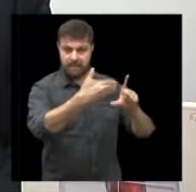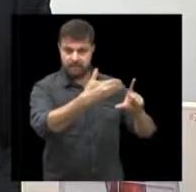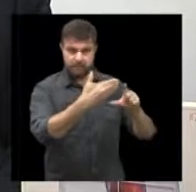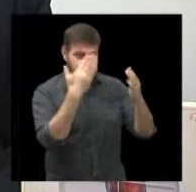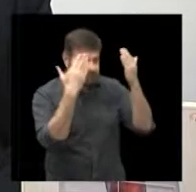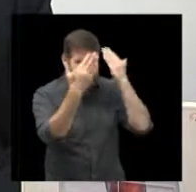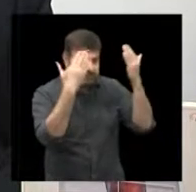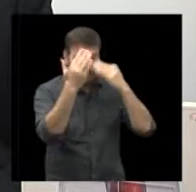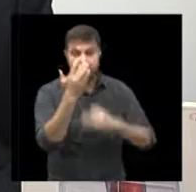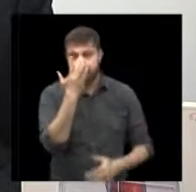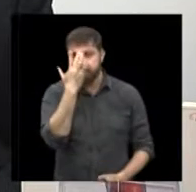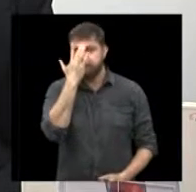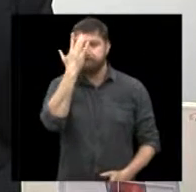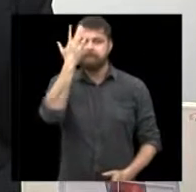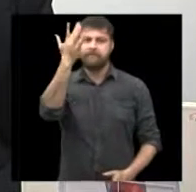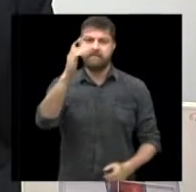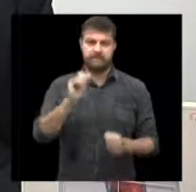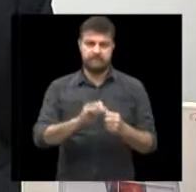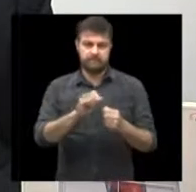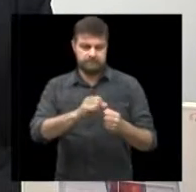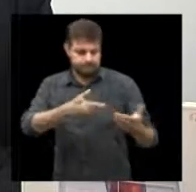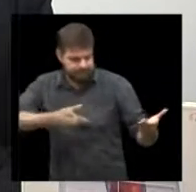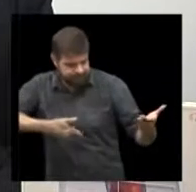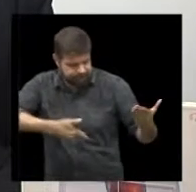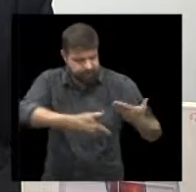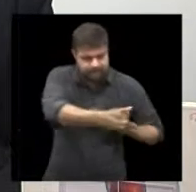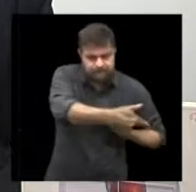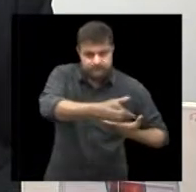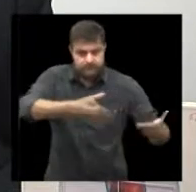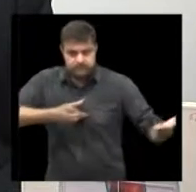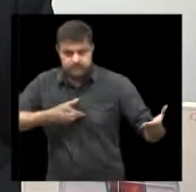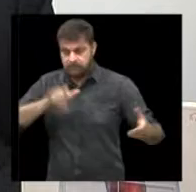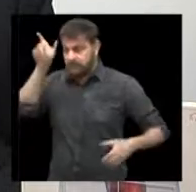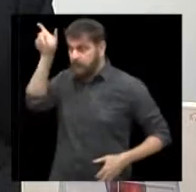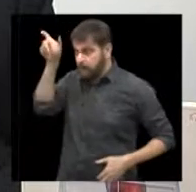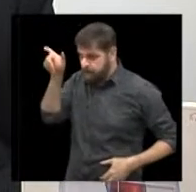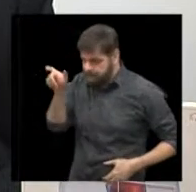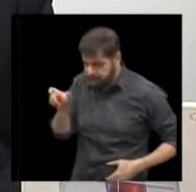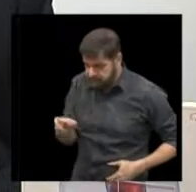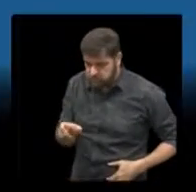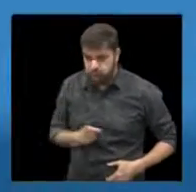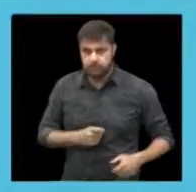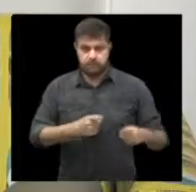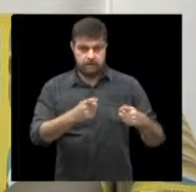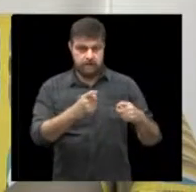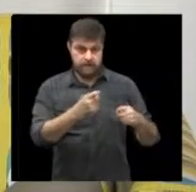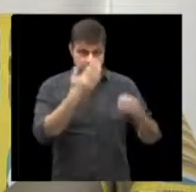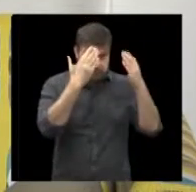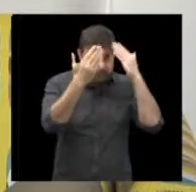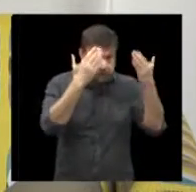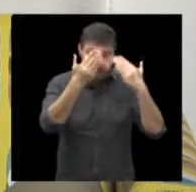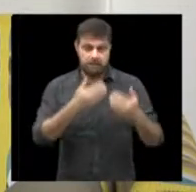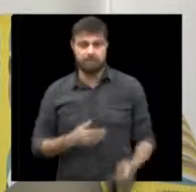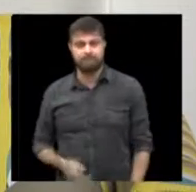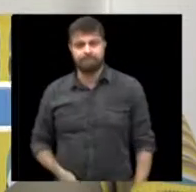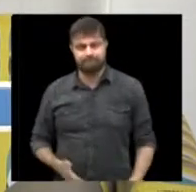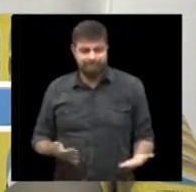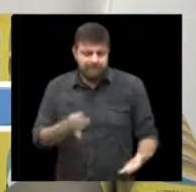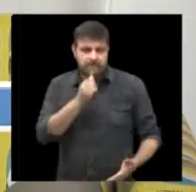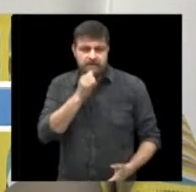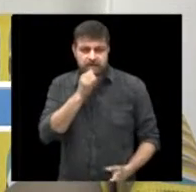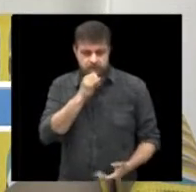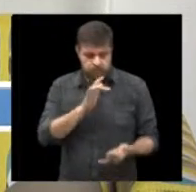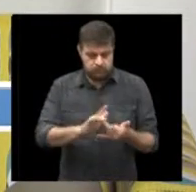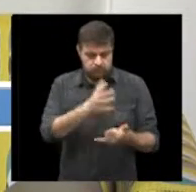facilitar, para integrar de proximidade psicólogo e pacientes. O aplicativo, ele fornece,